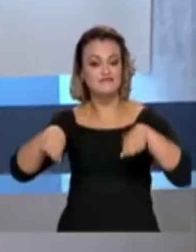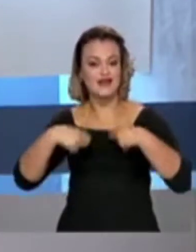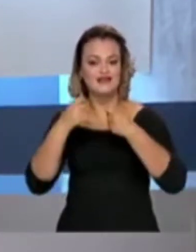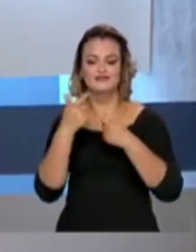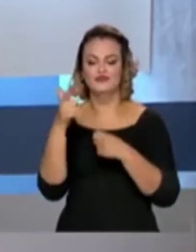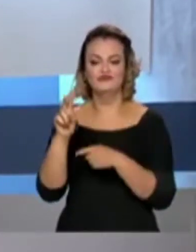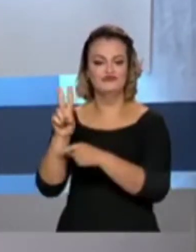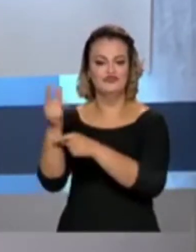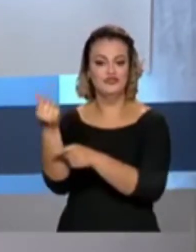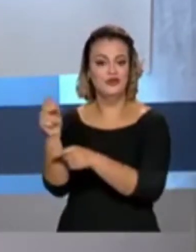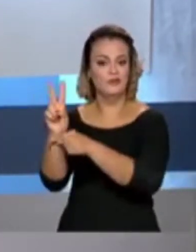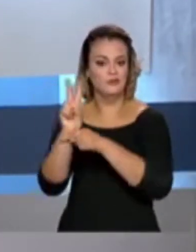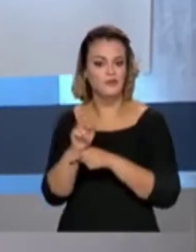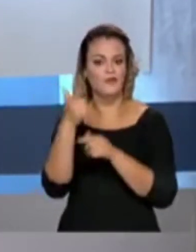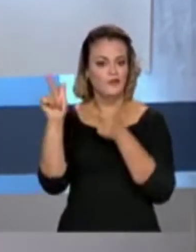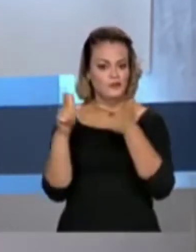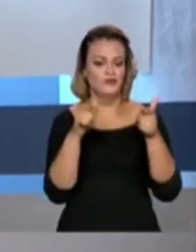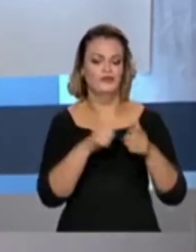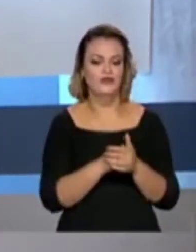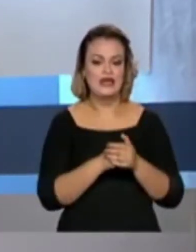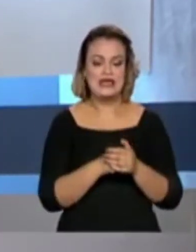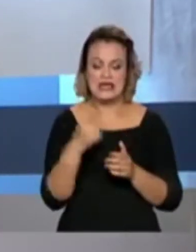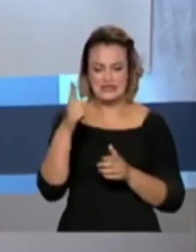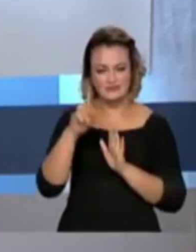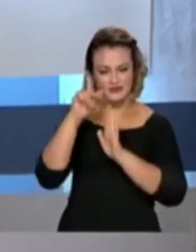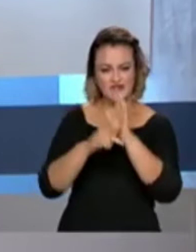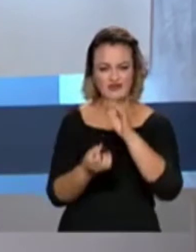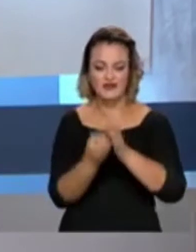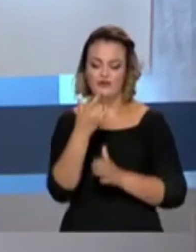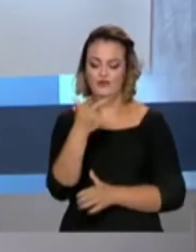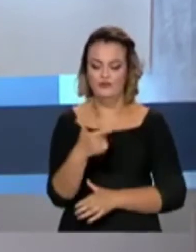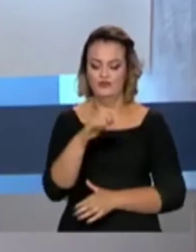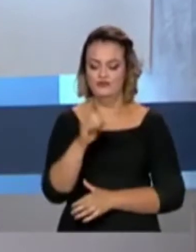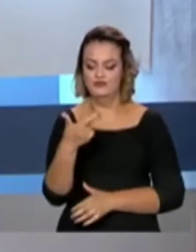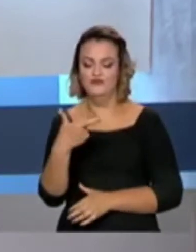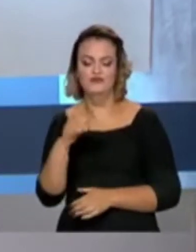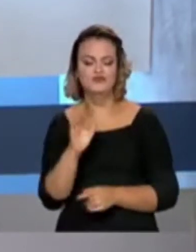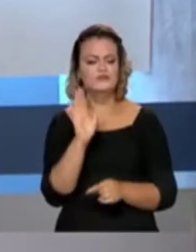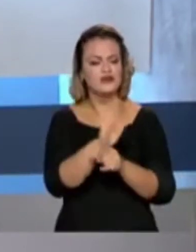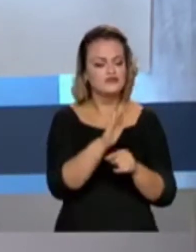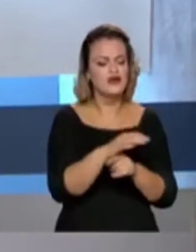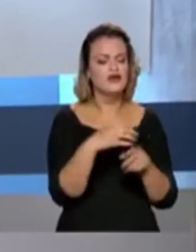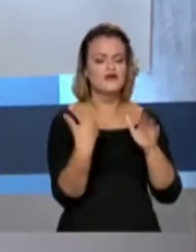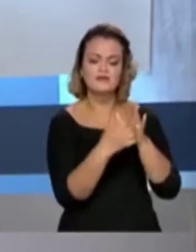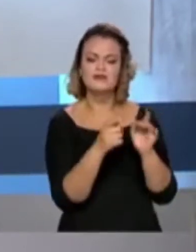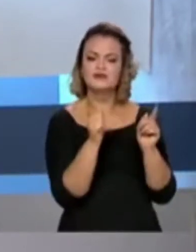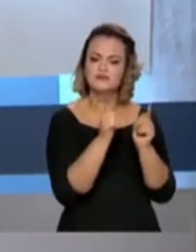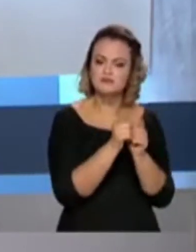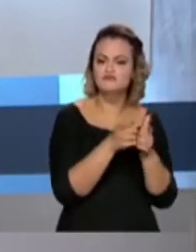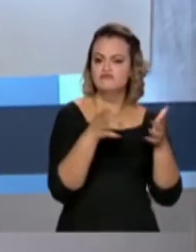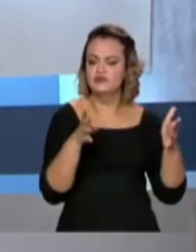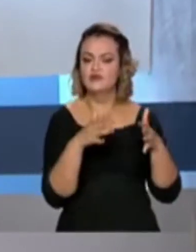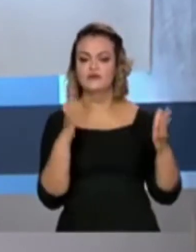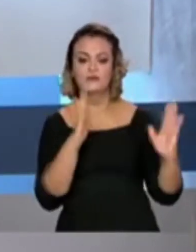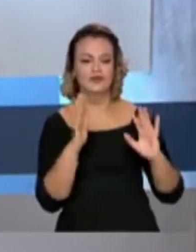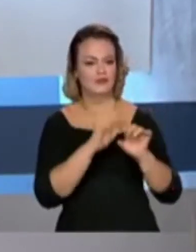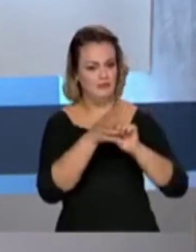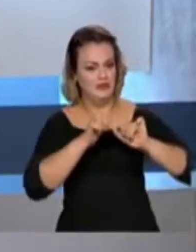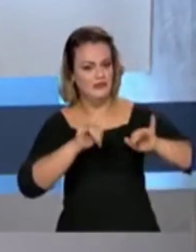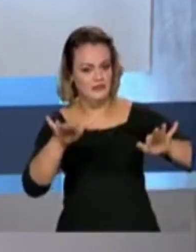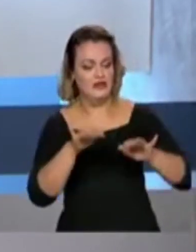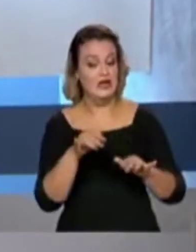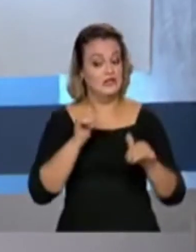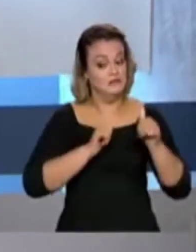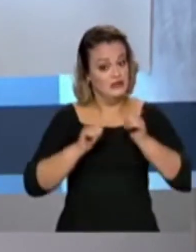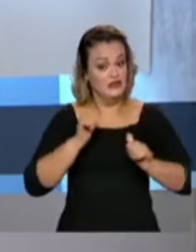emergenciais. O PRONAMP foi criado em 2020 para ajudar micro e pequenas empresas durante a pandemia. A expectativa